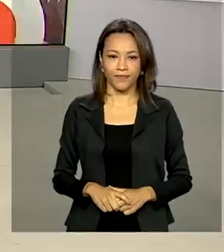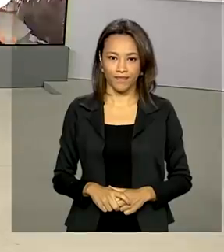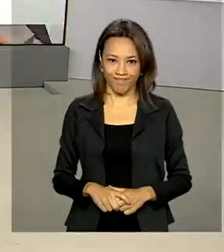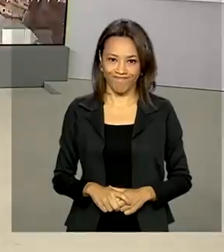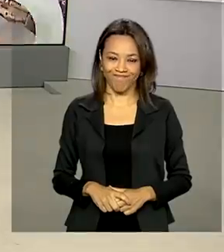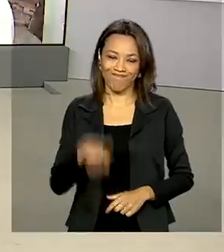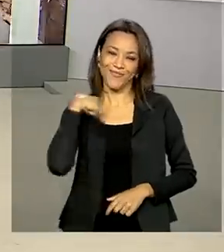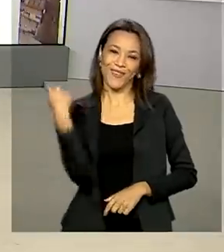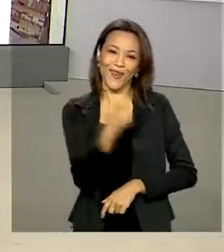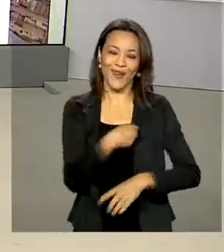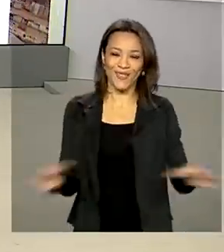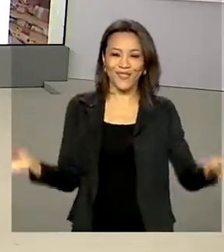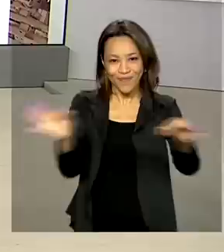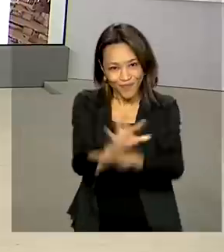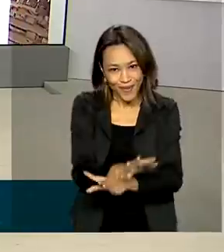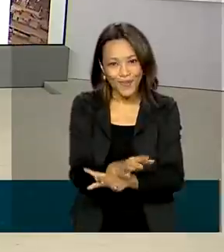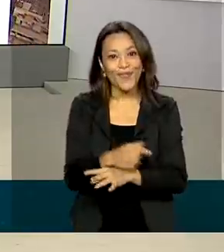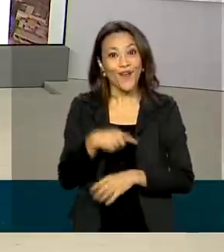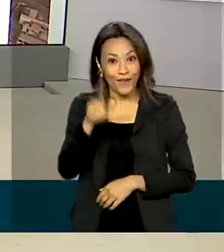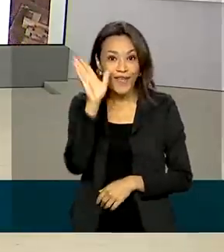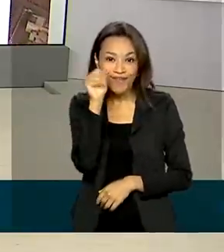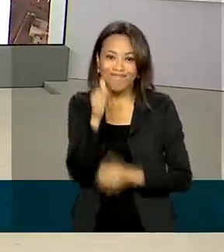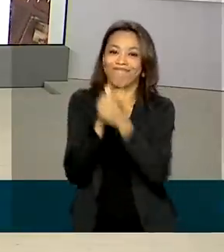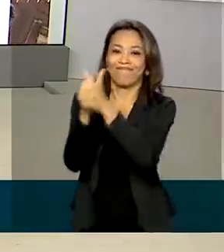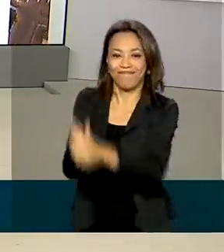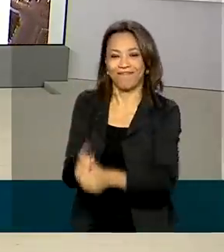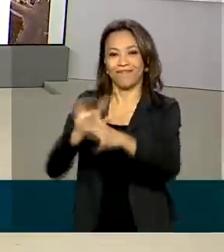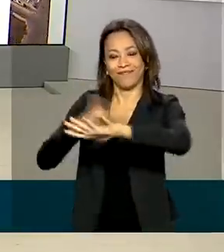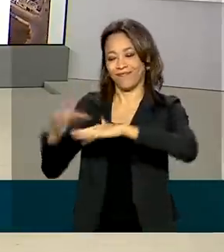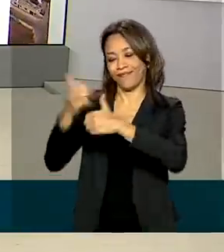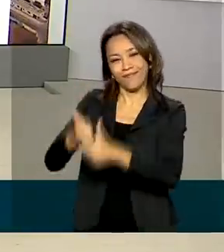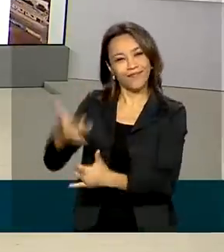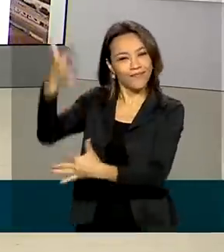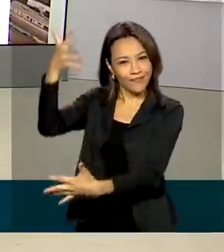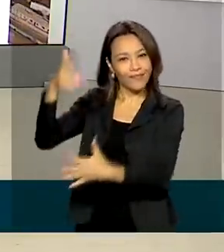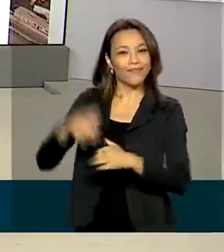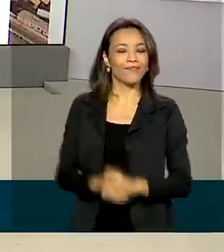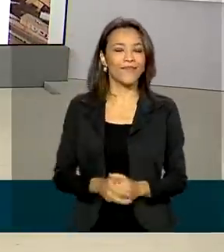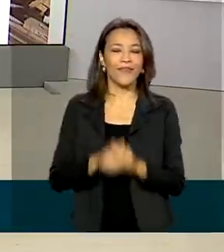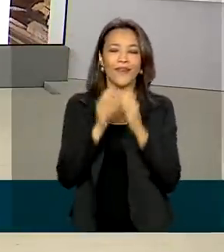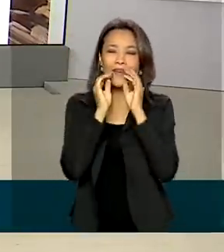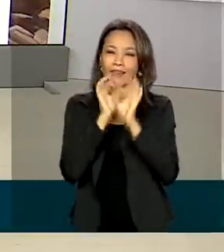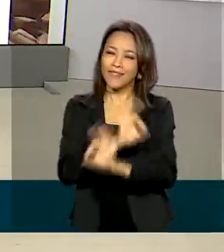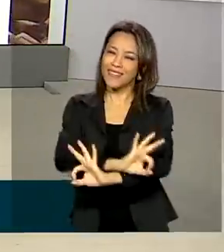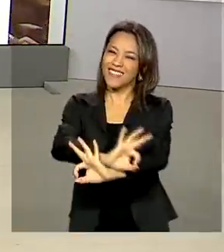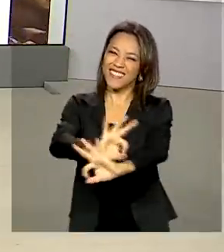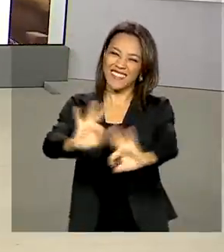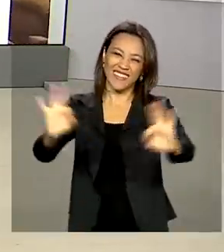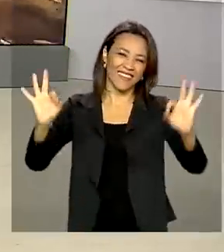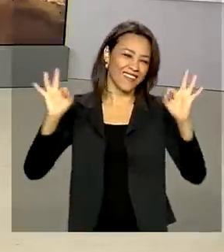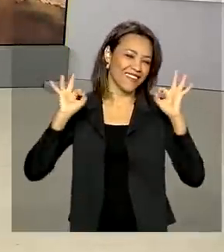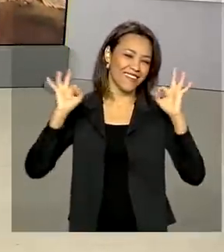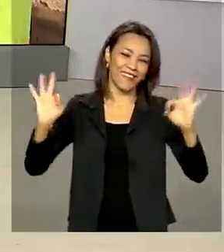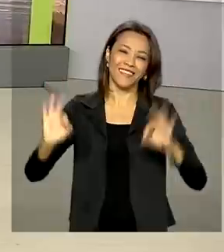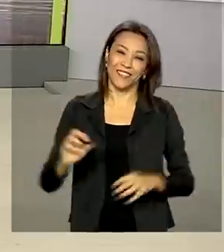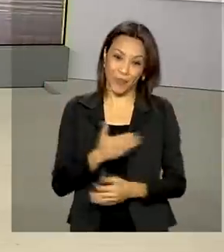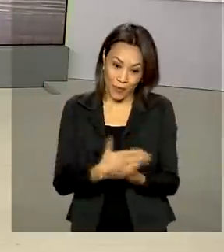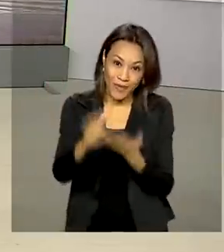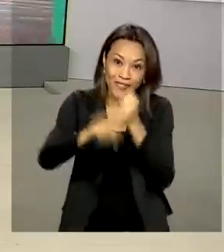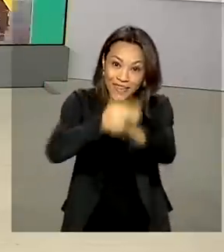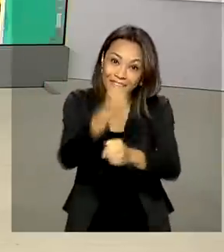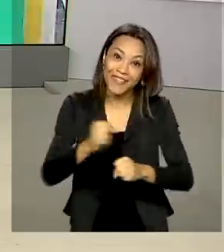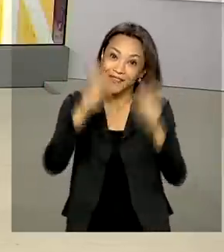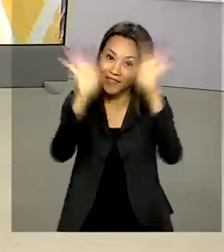O Brasil em Dia fica por aqui. Nos acompanhe também pelas redes sociais. Um excelente início de ano para você e feliz